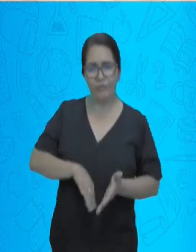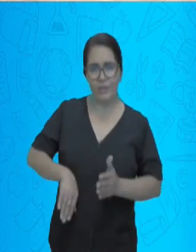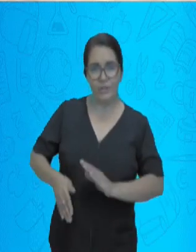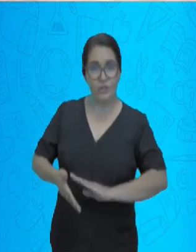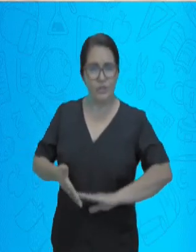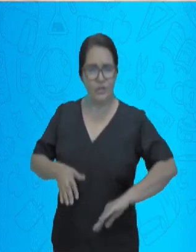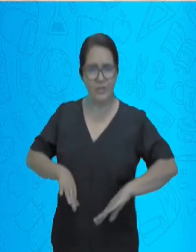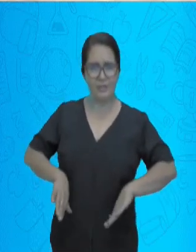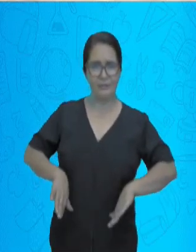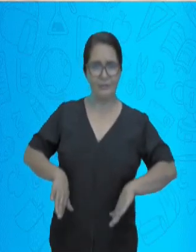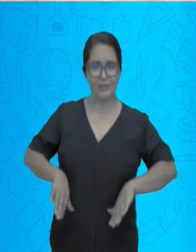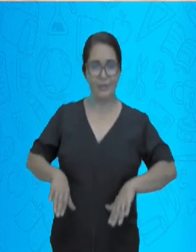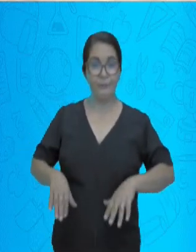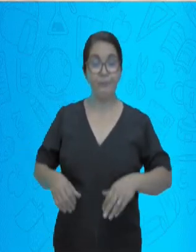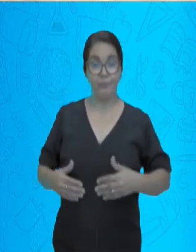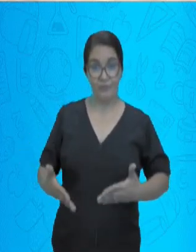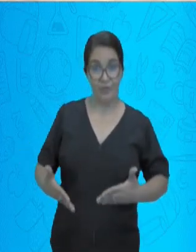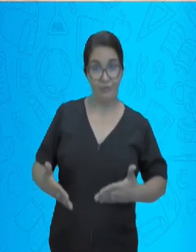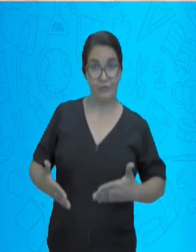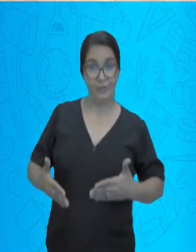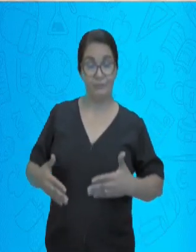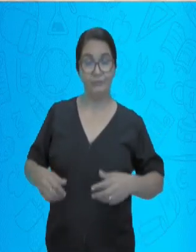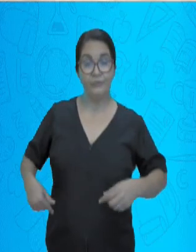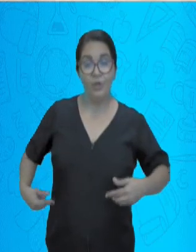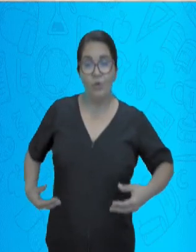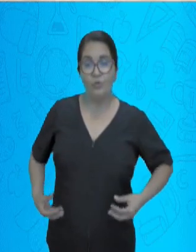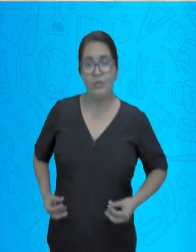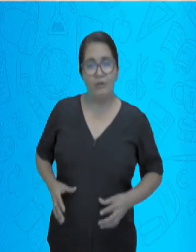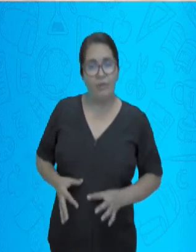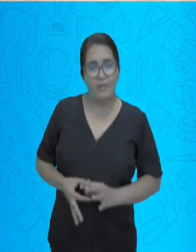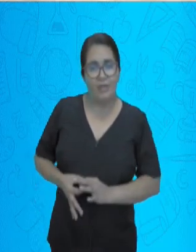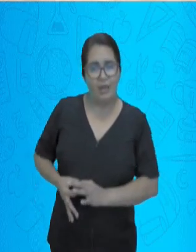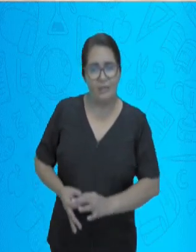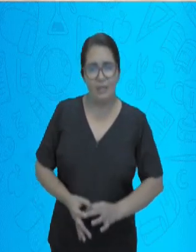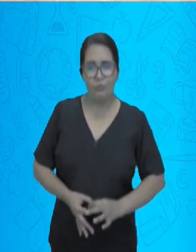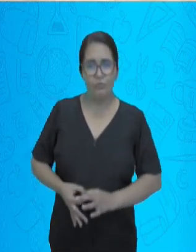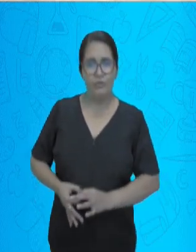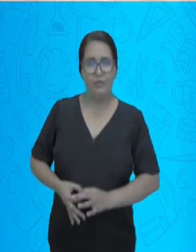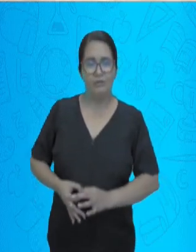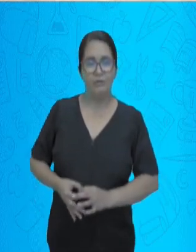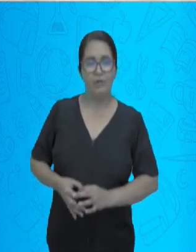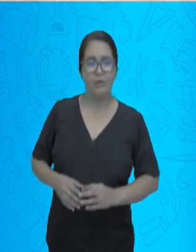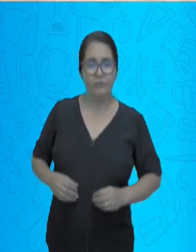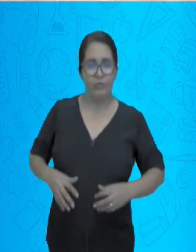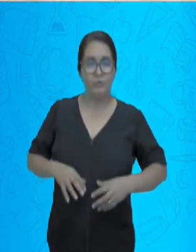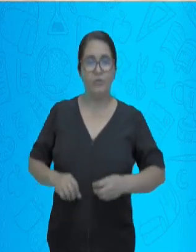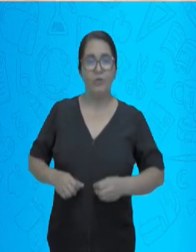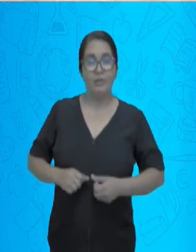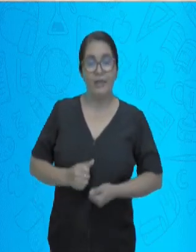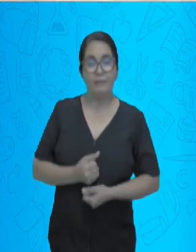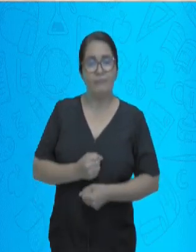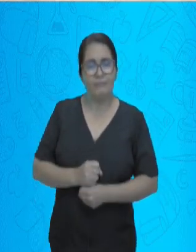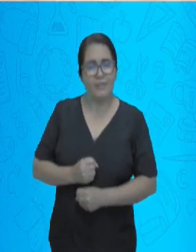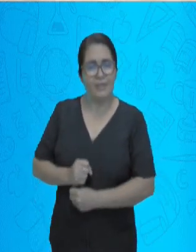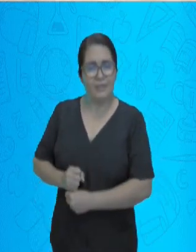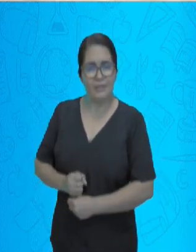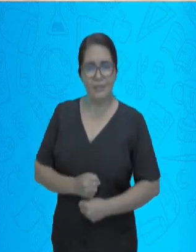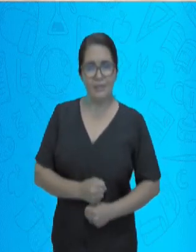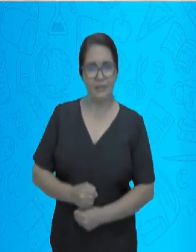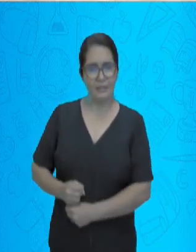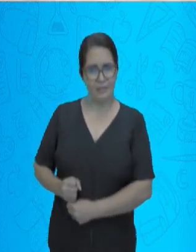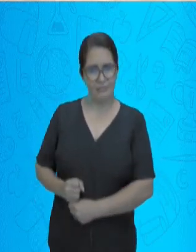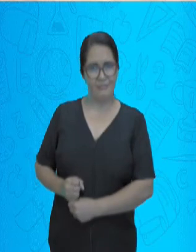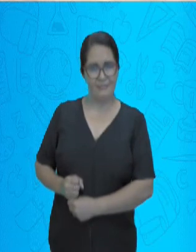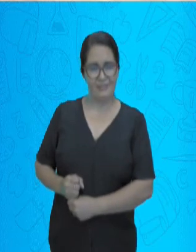Tijuno, hílio e duodeno. Fazendo com que aconteça melhor separação dos